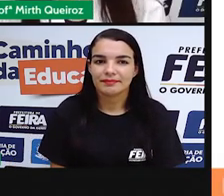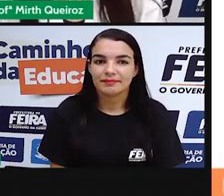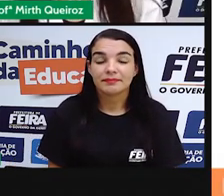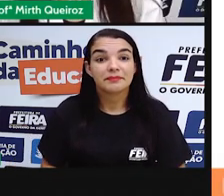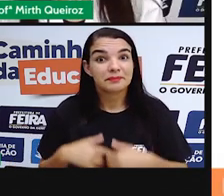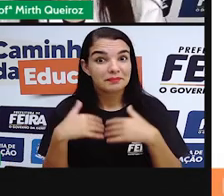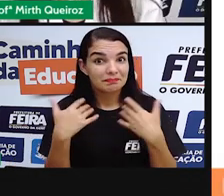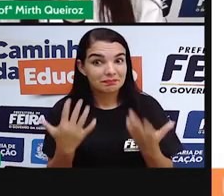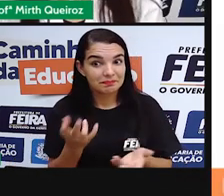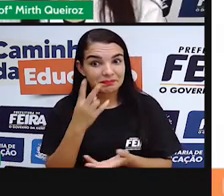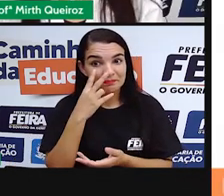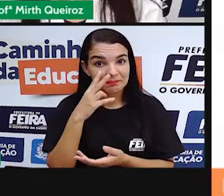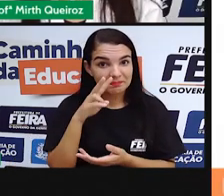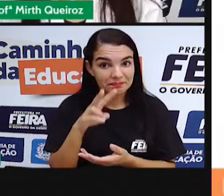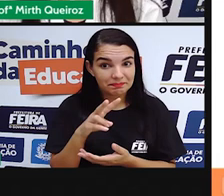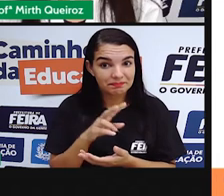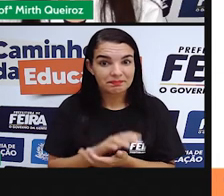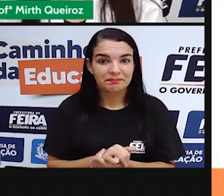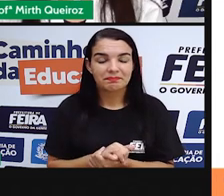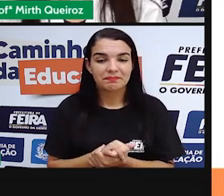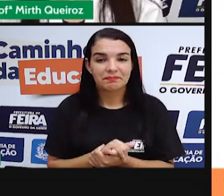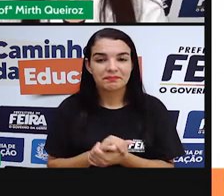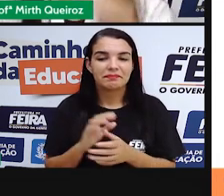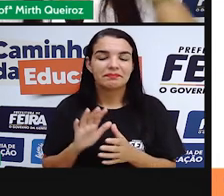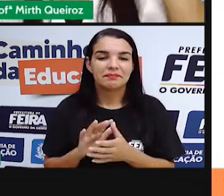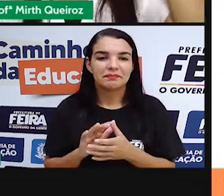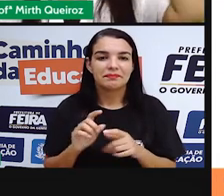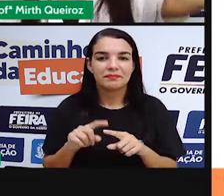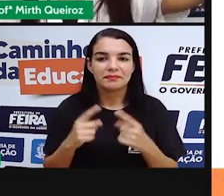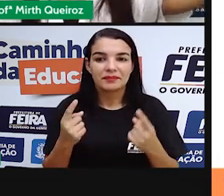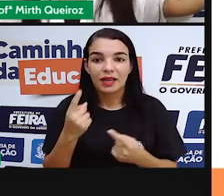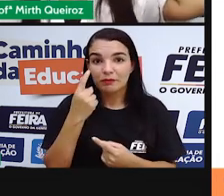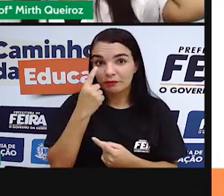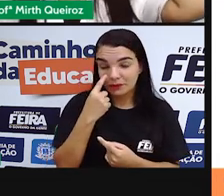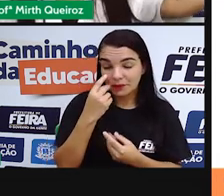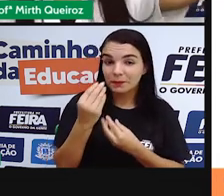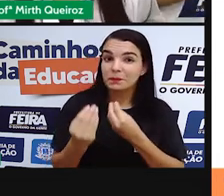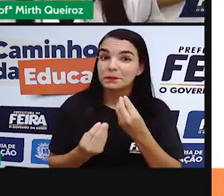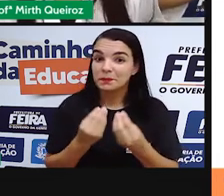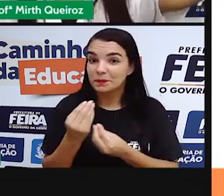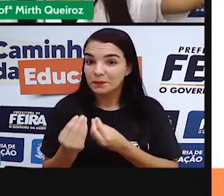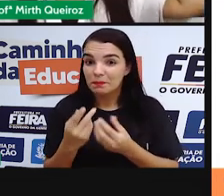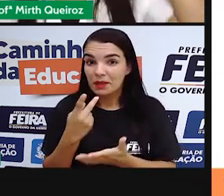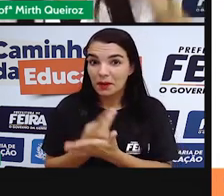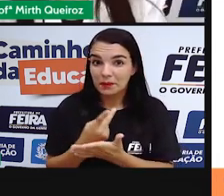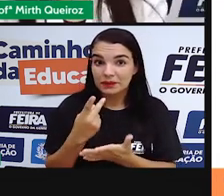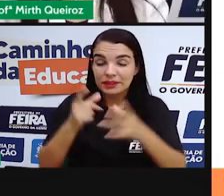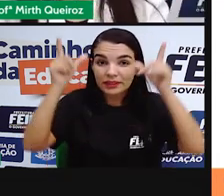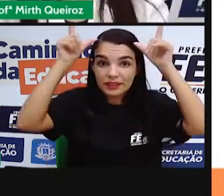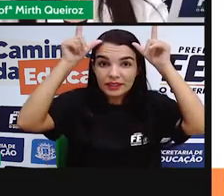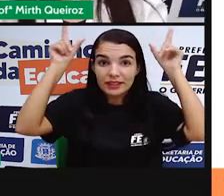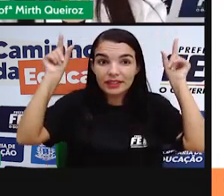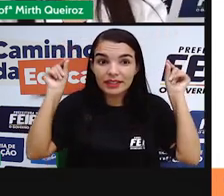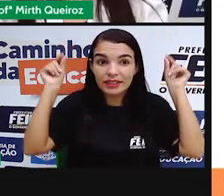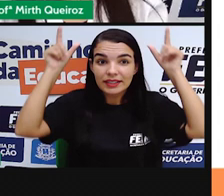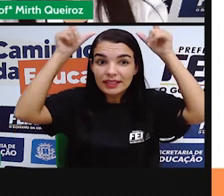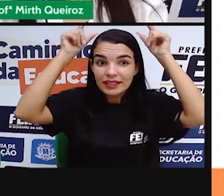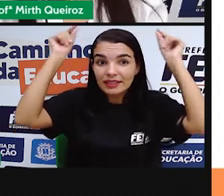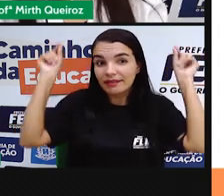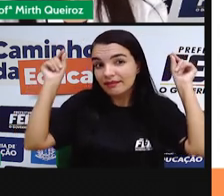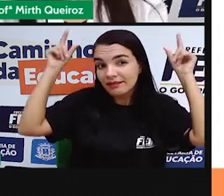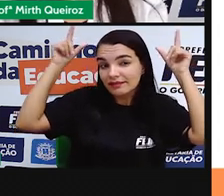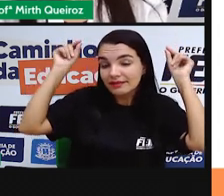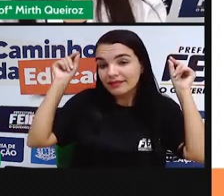E aí, nós tivemos, né, como os gregos, né, diante aí da mitologia, eles